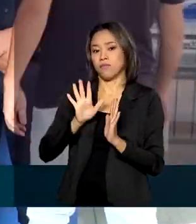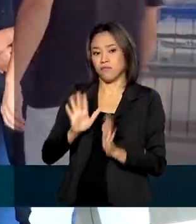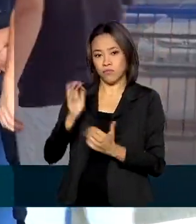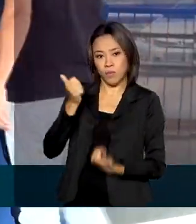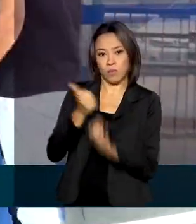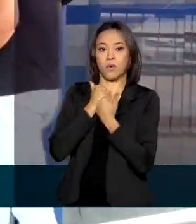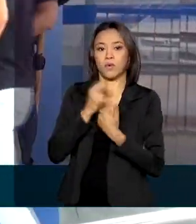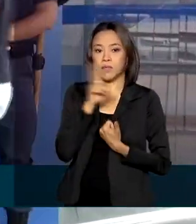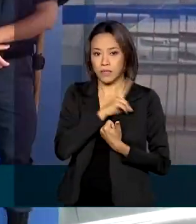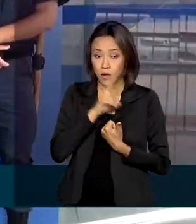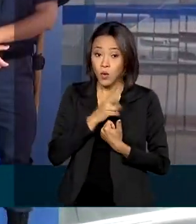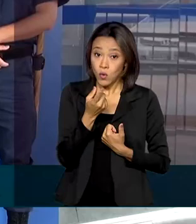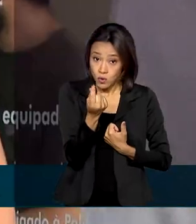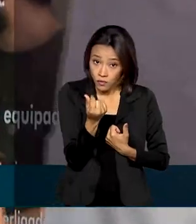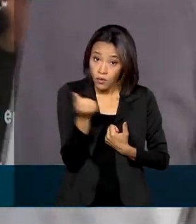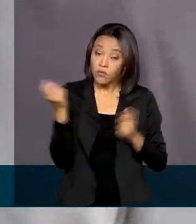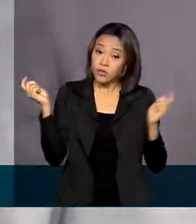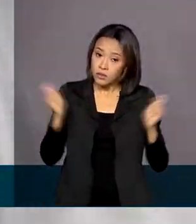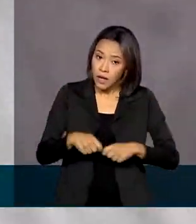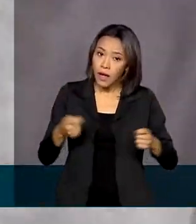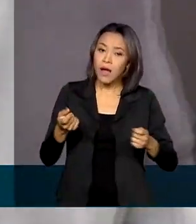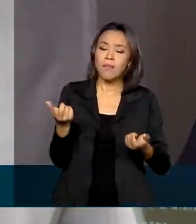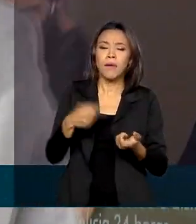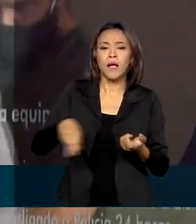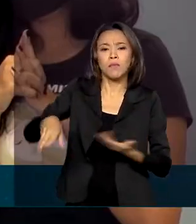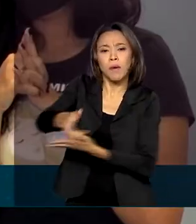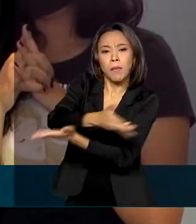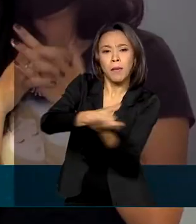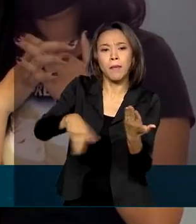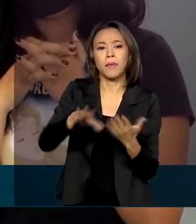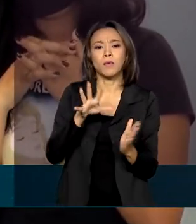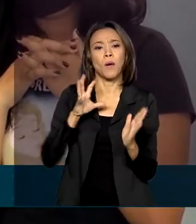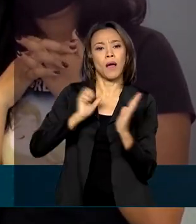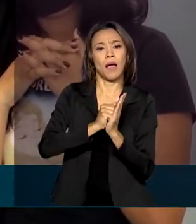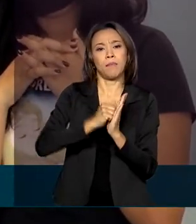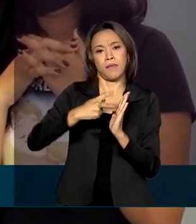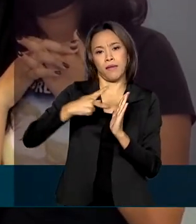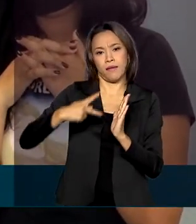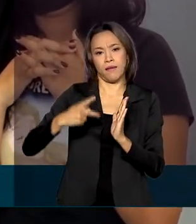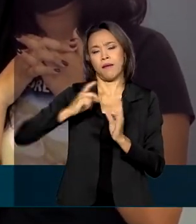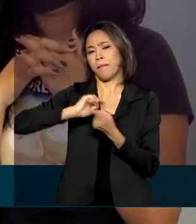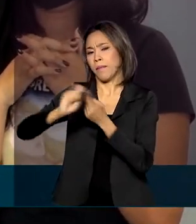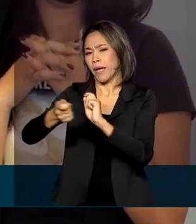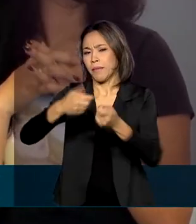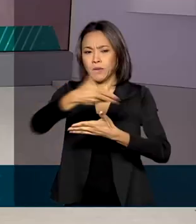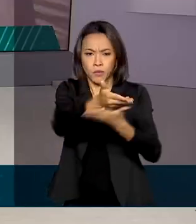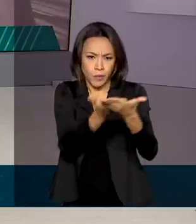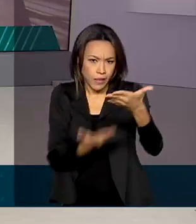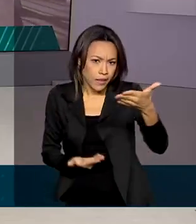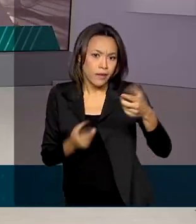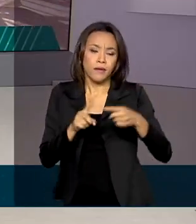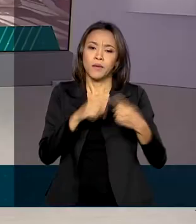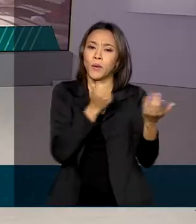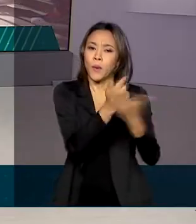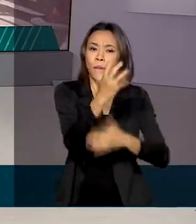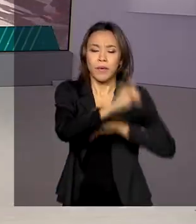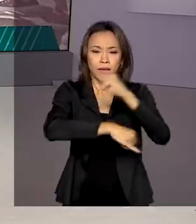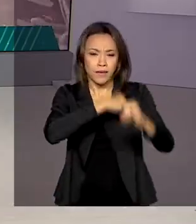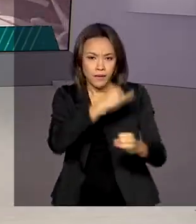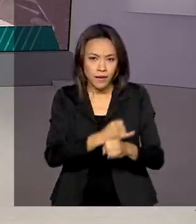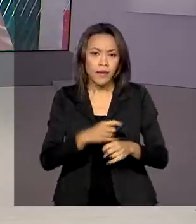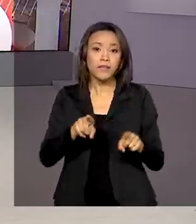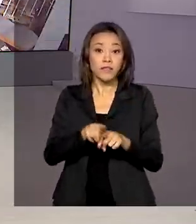Os valores já podem ser movimentados pelo aplicativo CaixaTem para pagamento de boletos, compras na internet e pelas